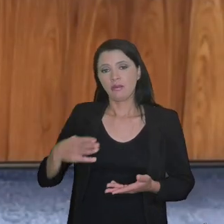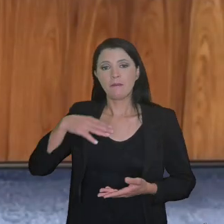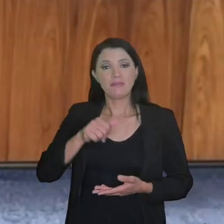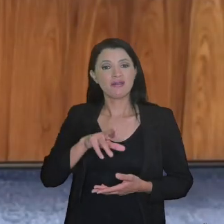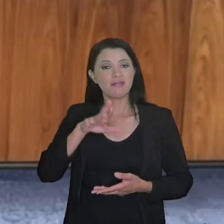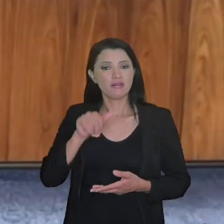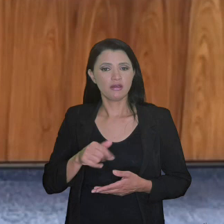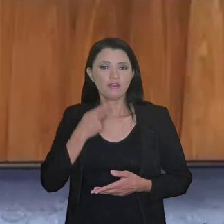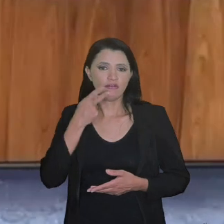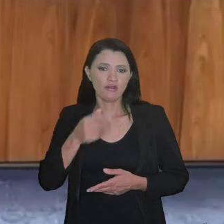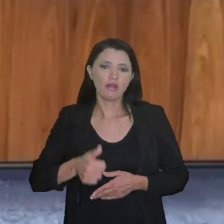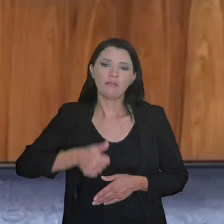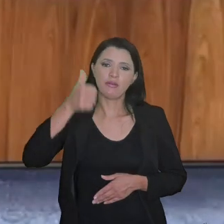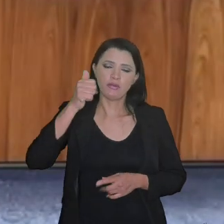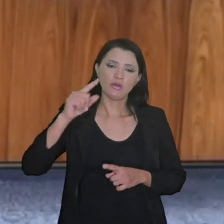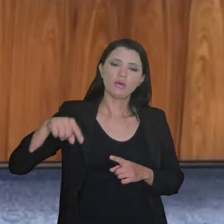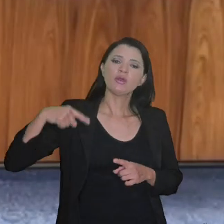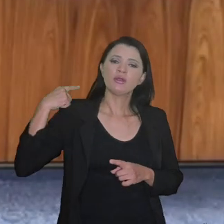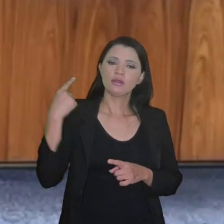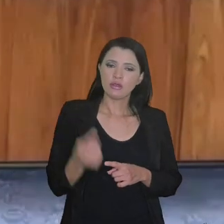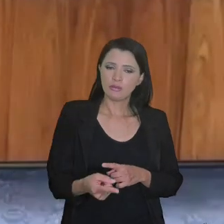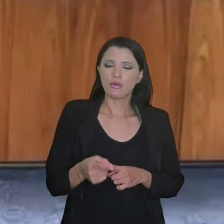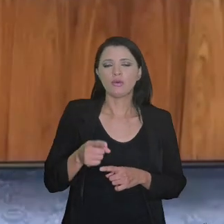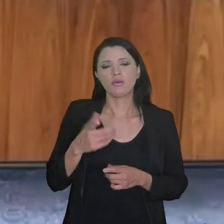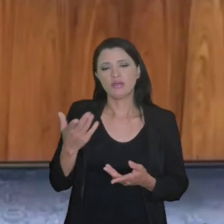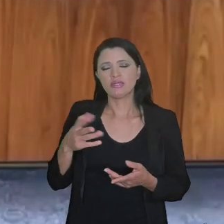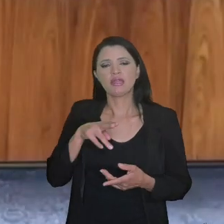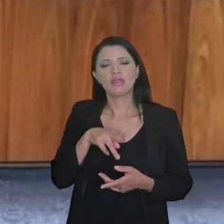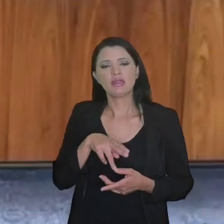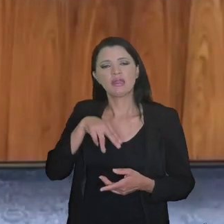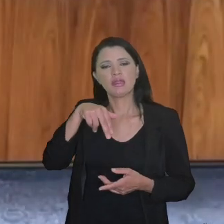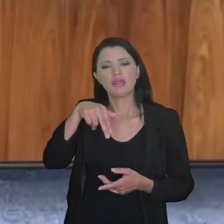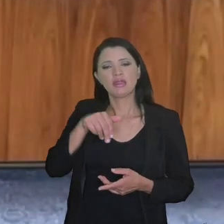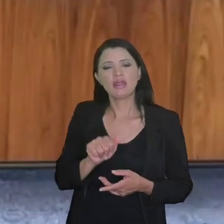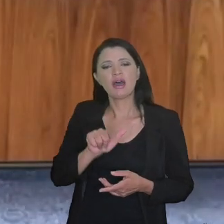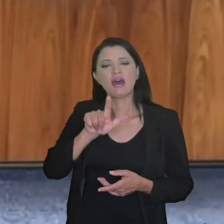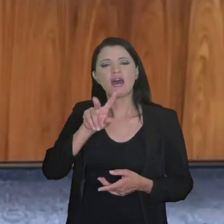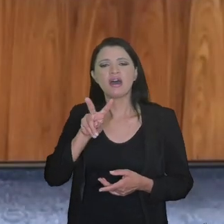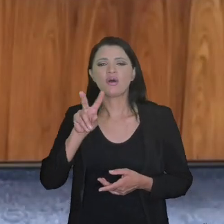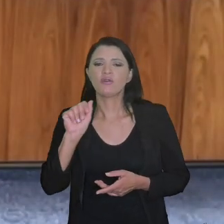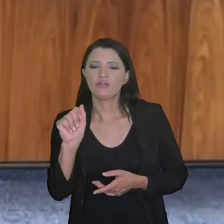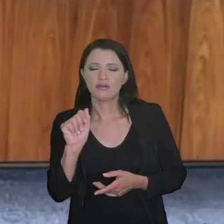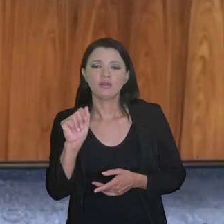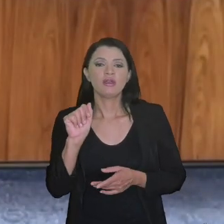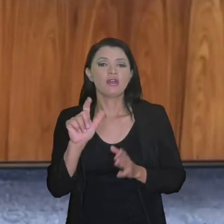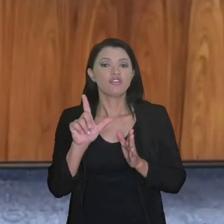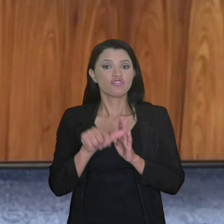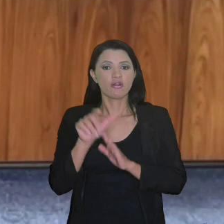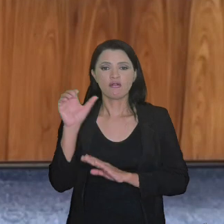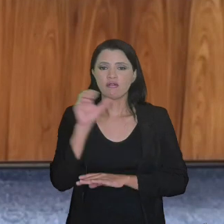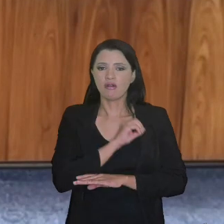A doutora Mariana falará primeiro e após a doutora Nalva. Já